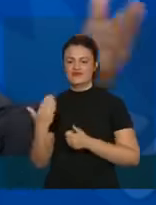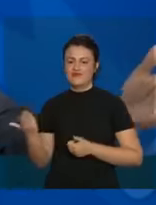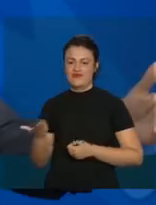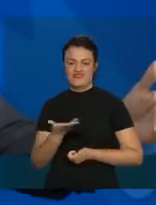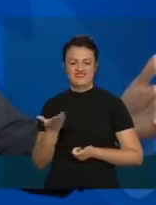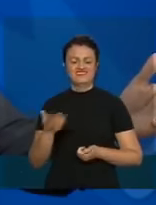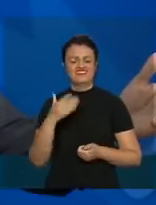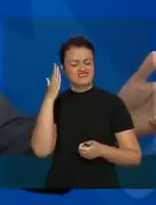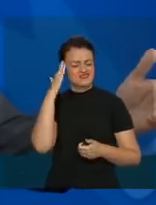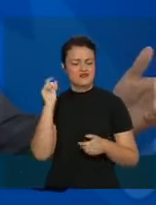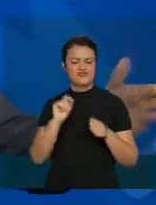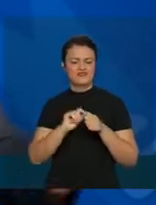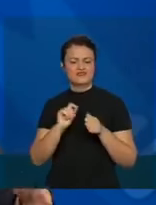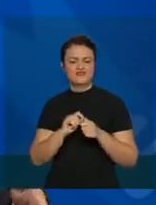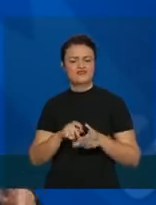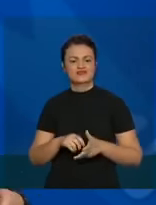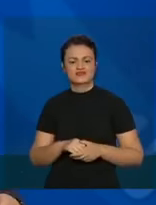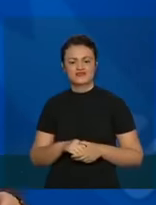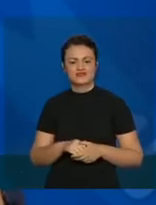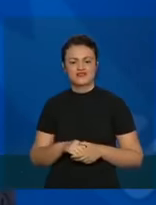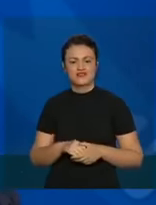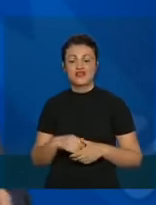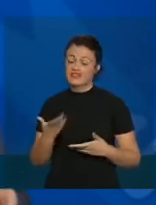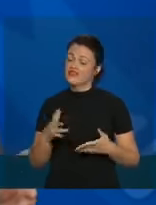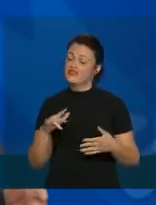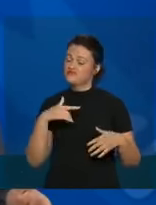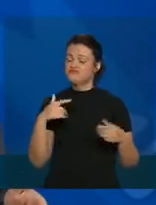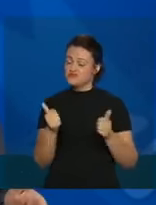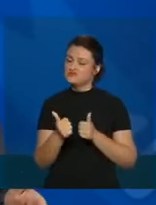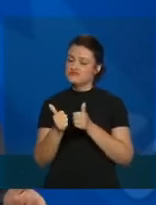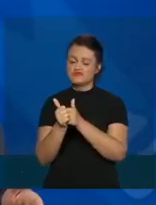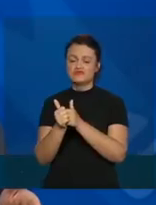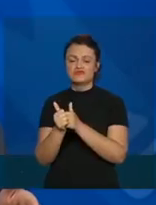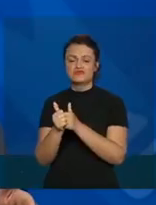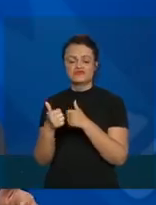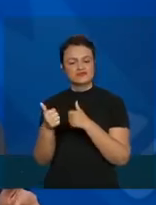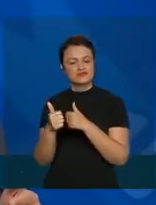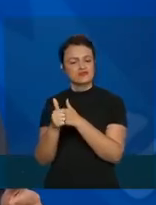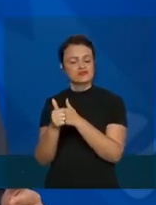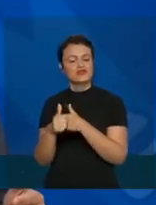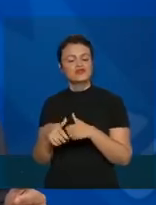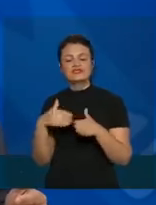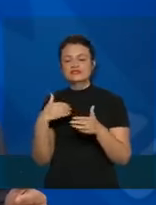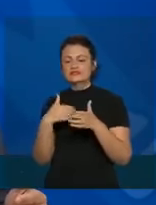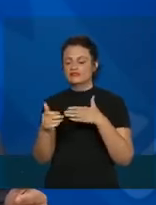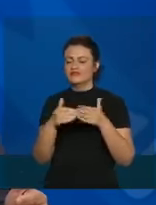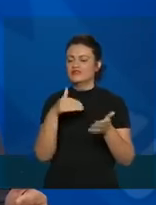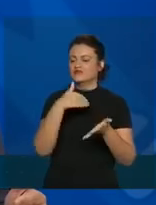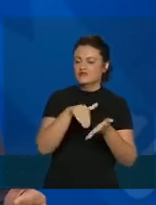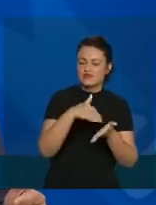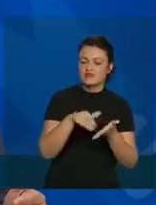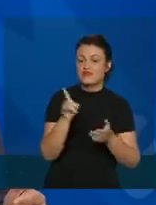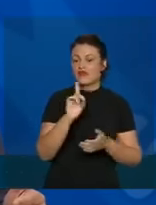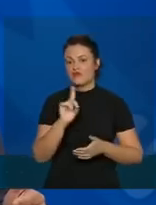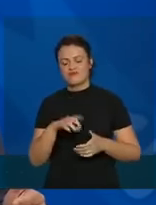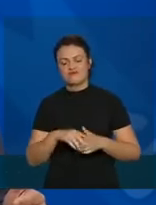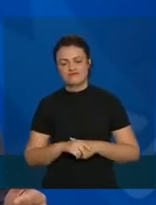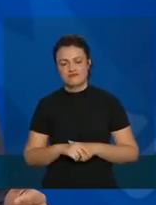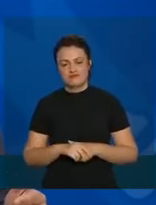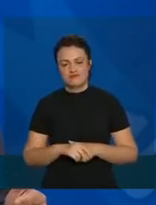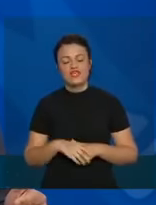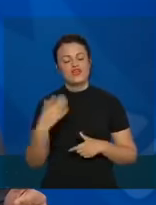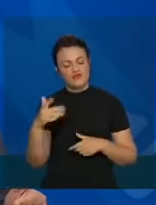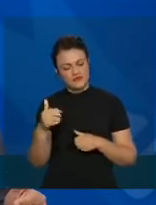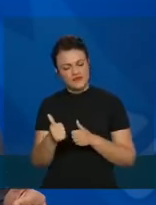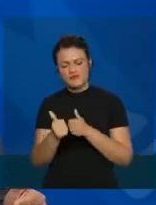Eles sabem fazer. Então, eu estarei ajudando, independente de estar secretário ou não. Eu